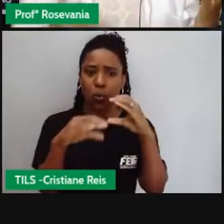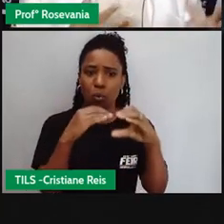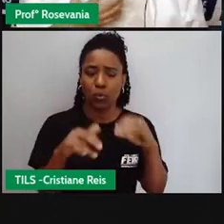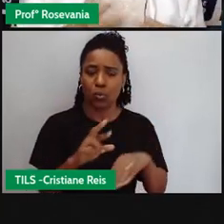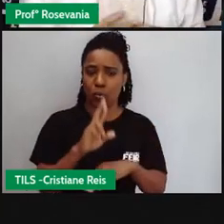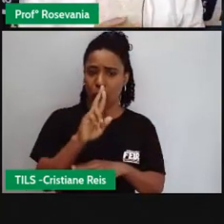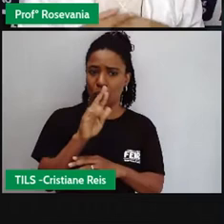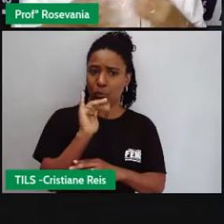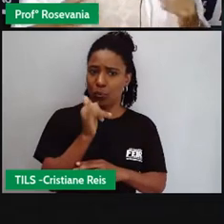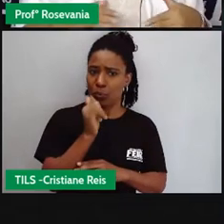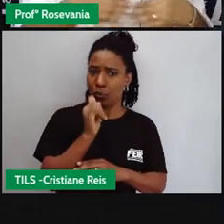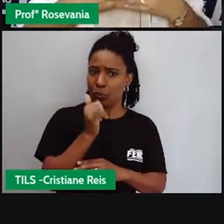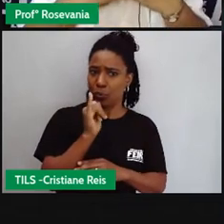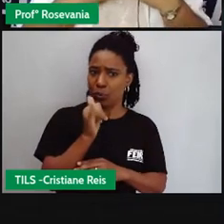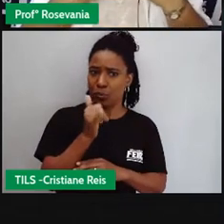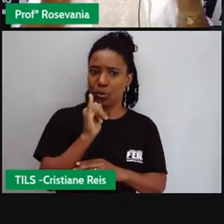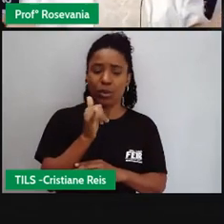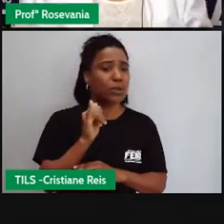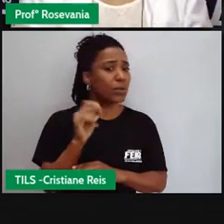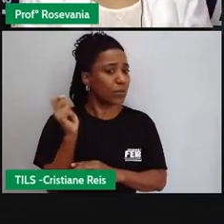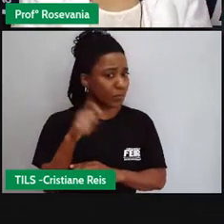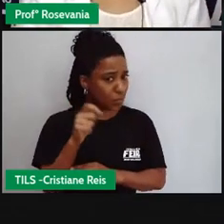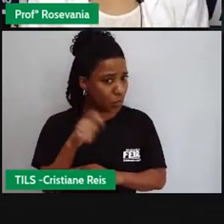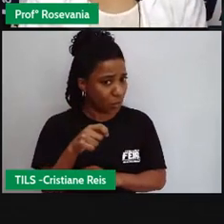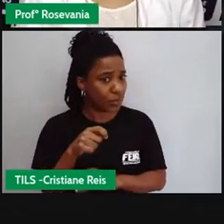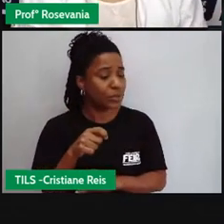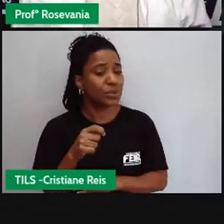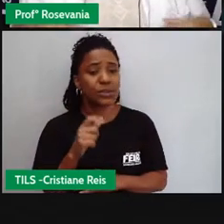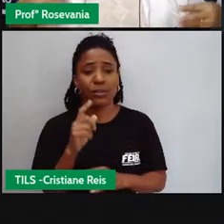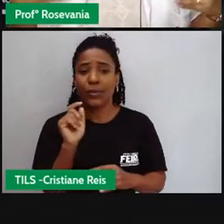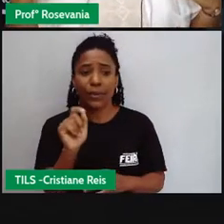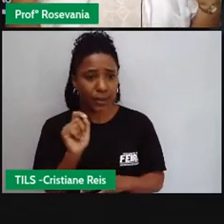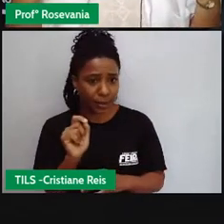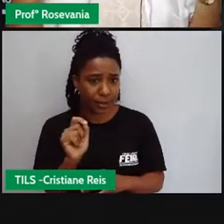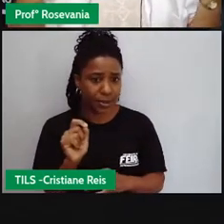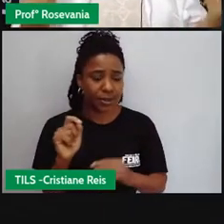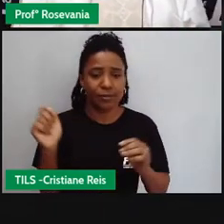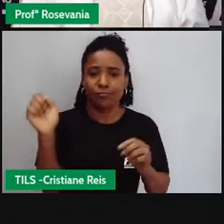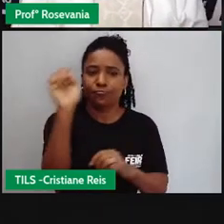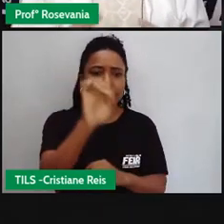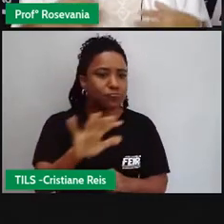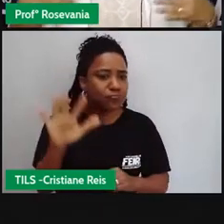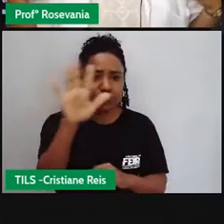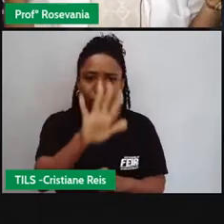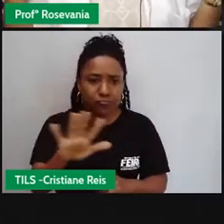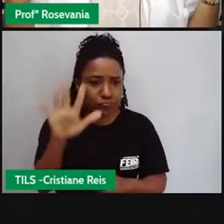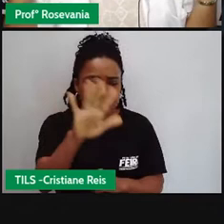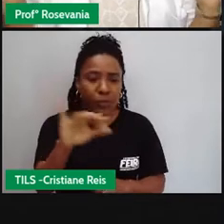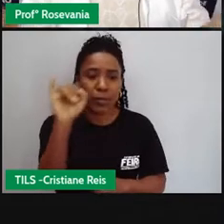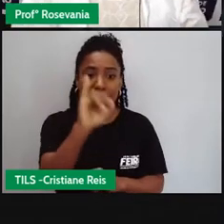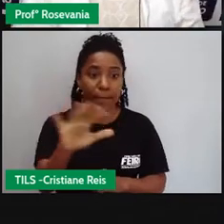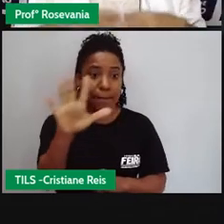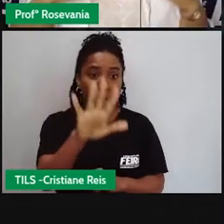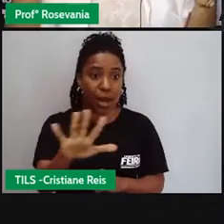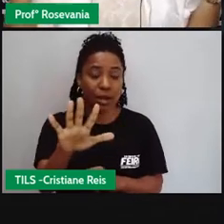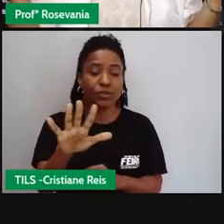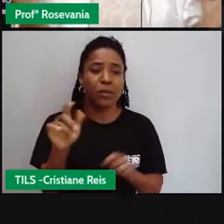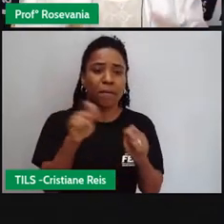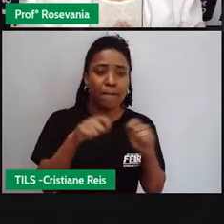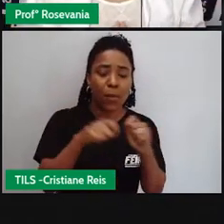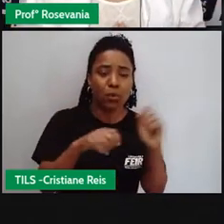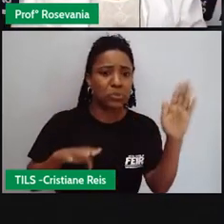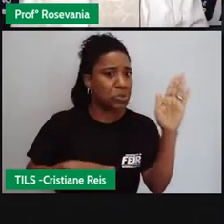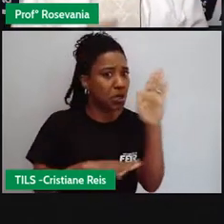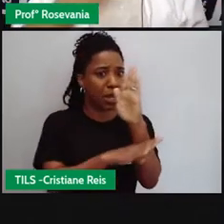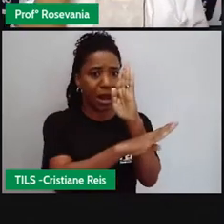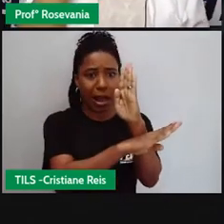mas ela pode ser uma comunicação não verbal, por exemplo. Eu posso ter imagens, posso ter gráficos, eu posso